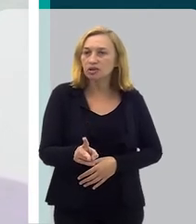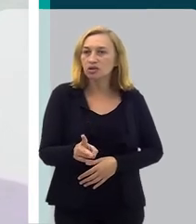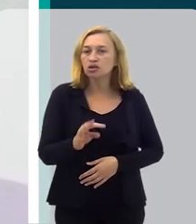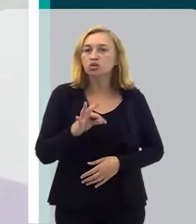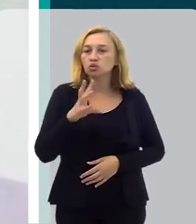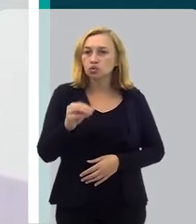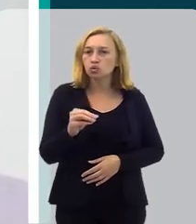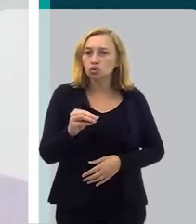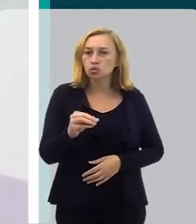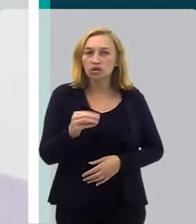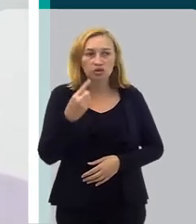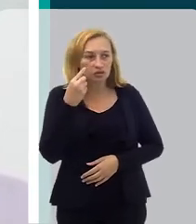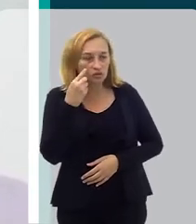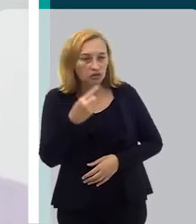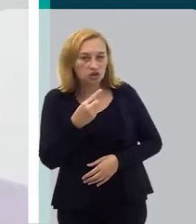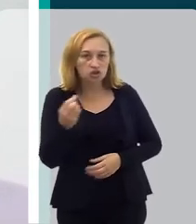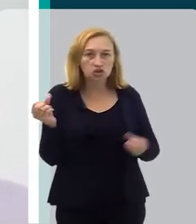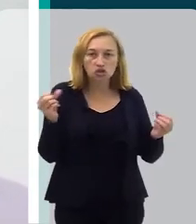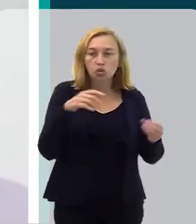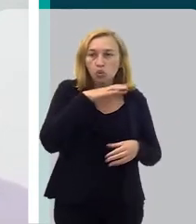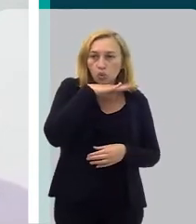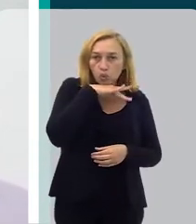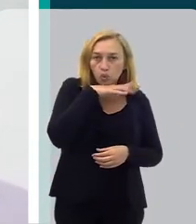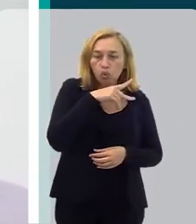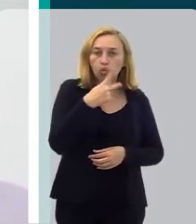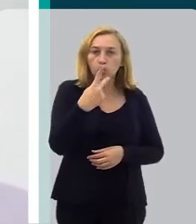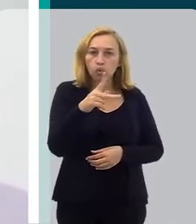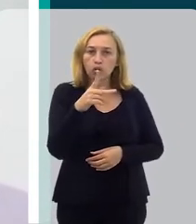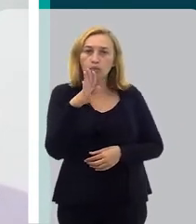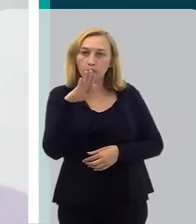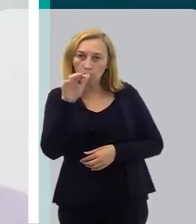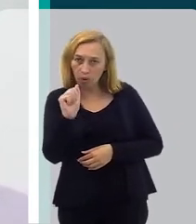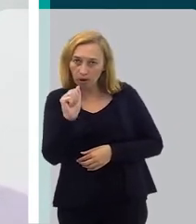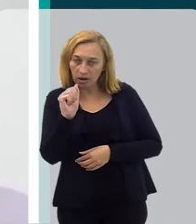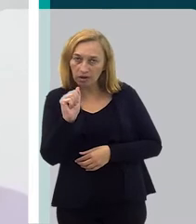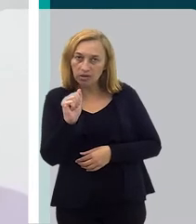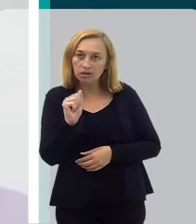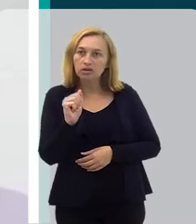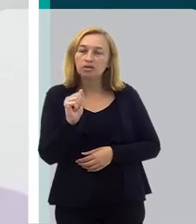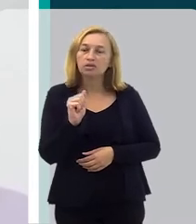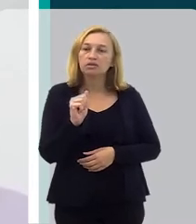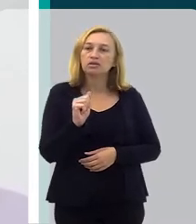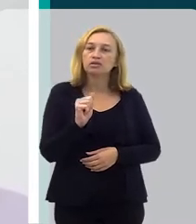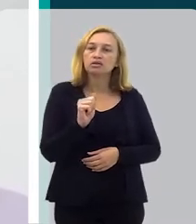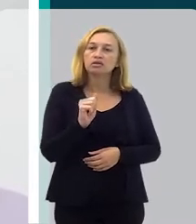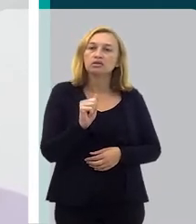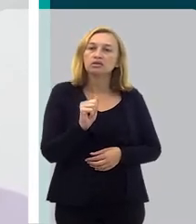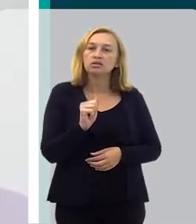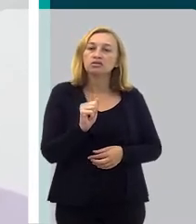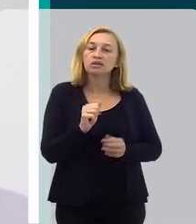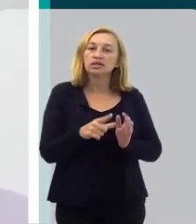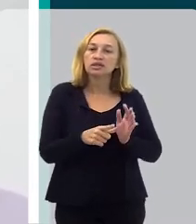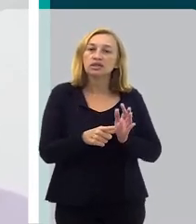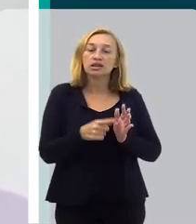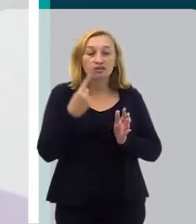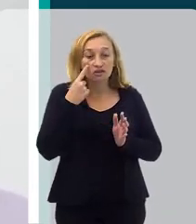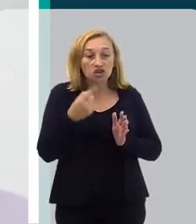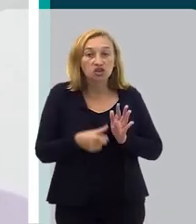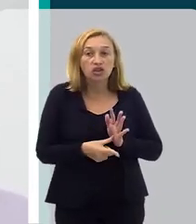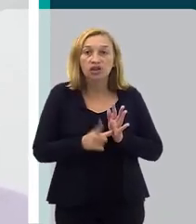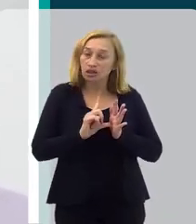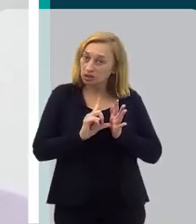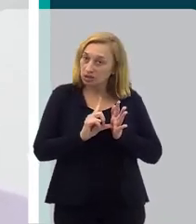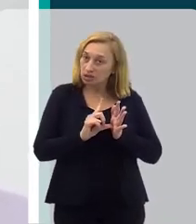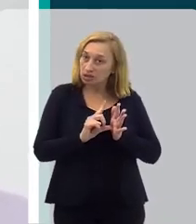tudo que for detectado de pior na sua cavidade bucal vai ser detectado com uma certa antecedência